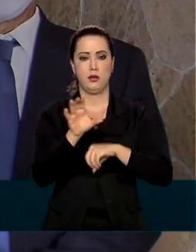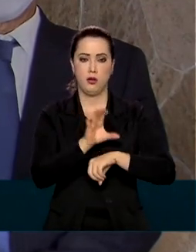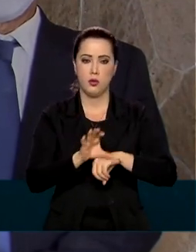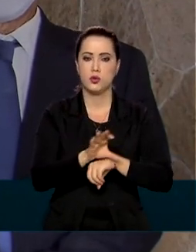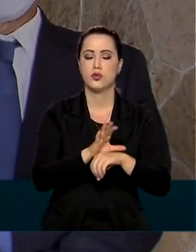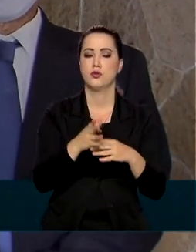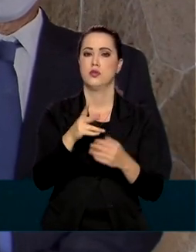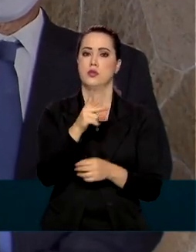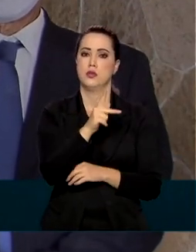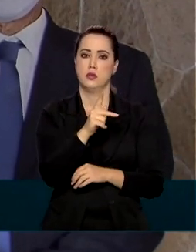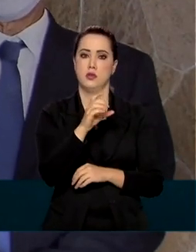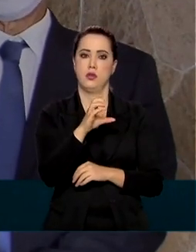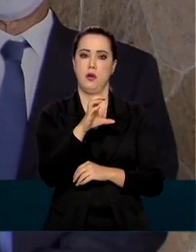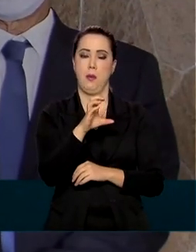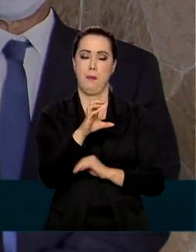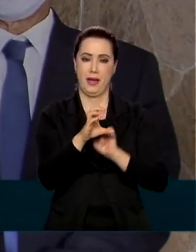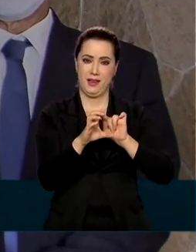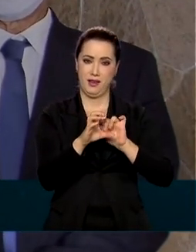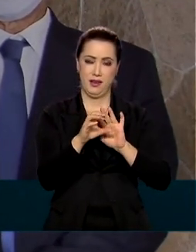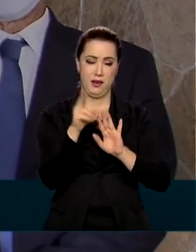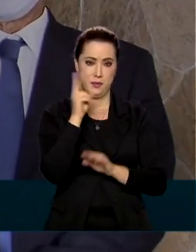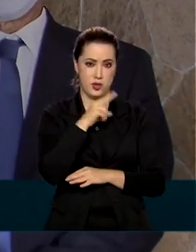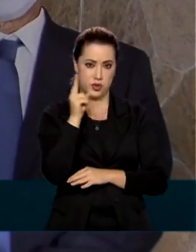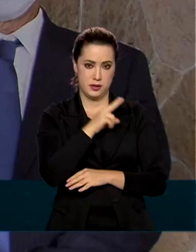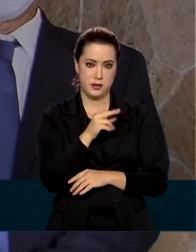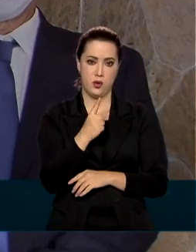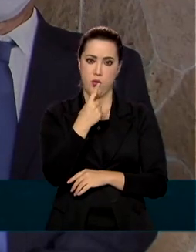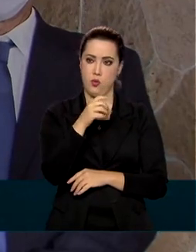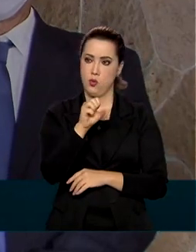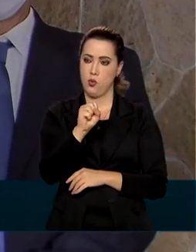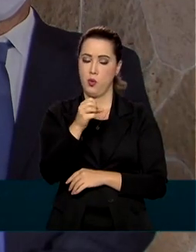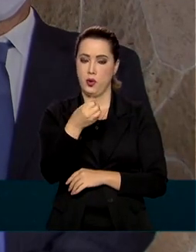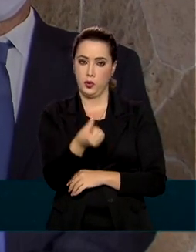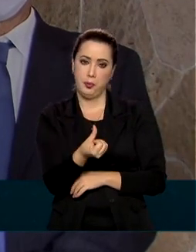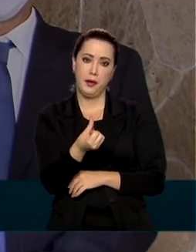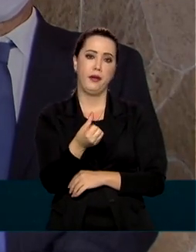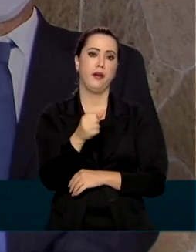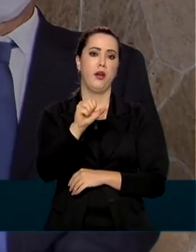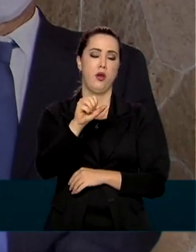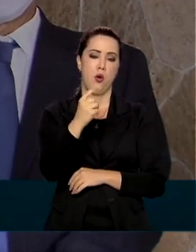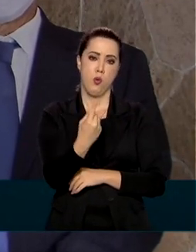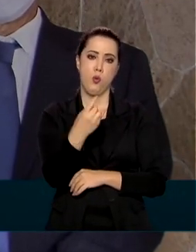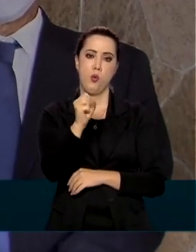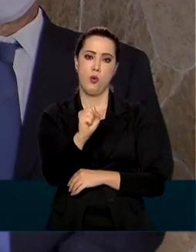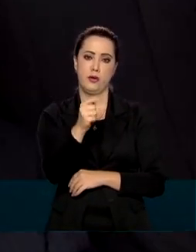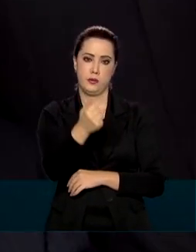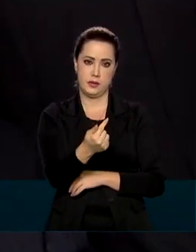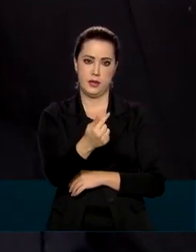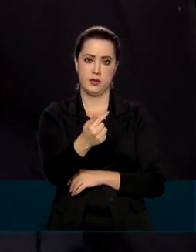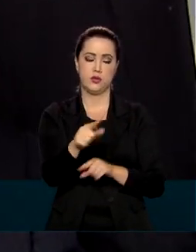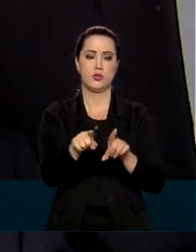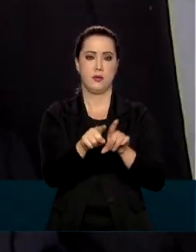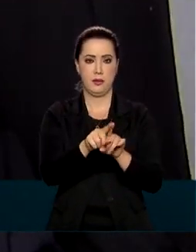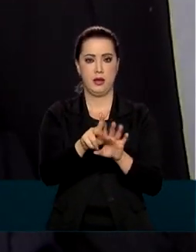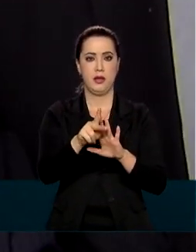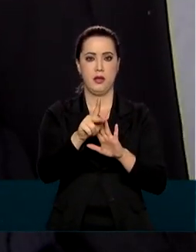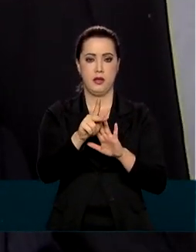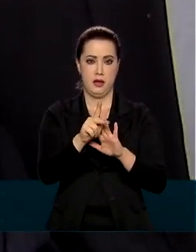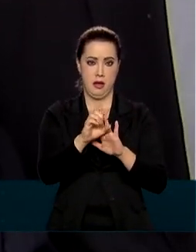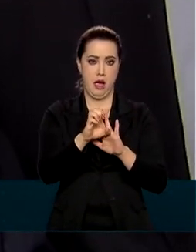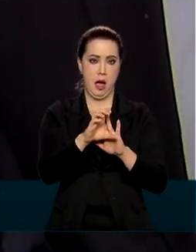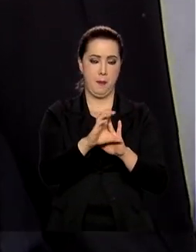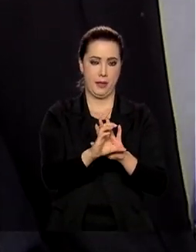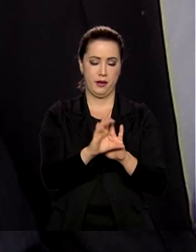emergencial, número 186, a PEC dos Fundos Públicos, 187, e a PEC do Pacto Federativo. O ministro da